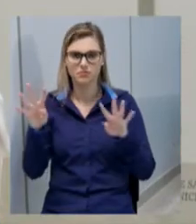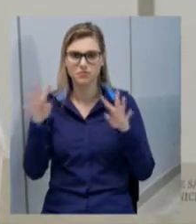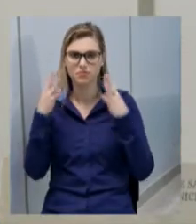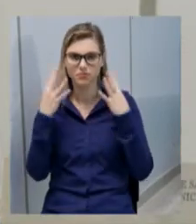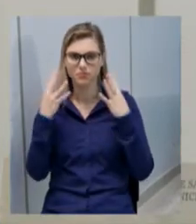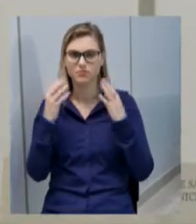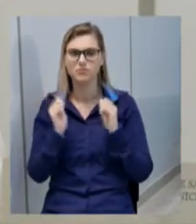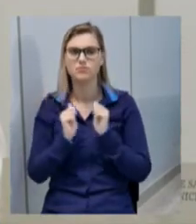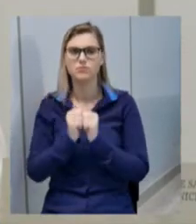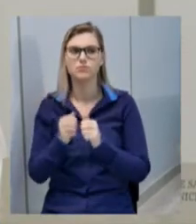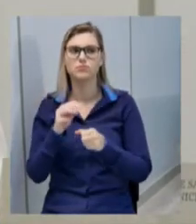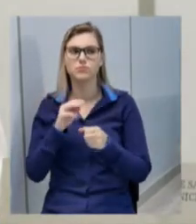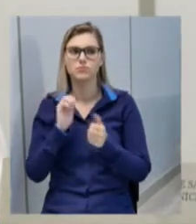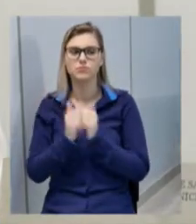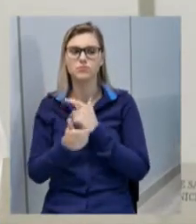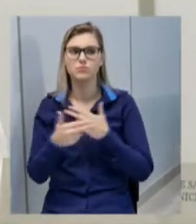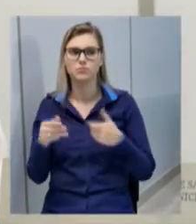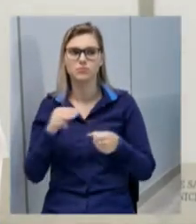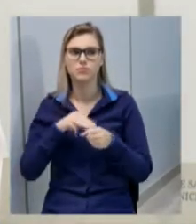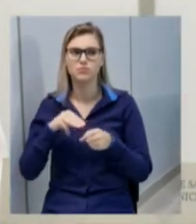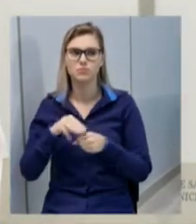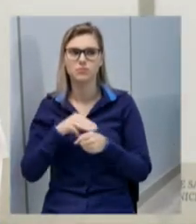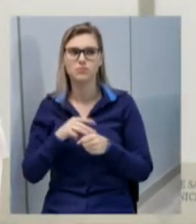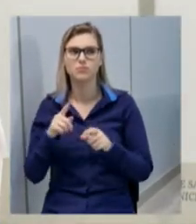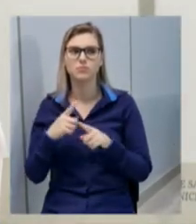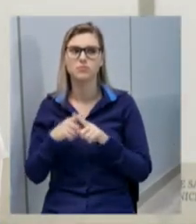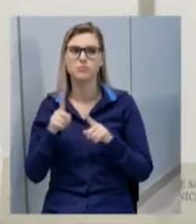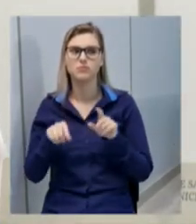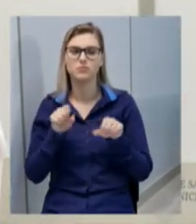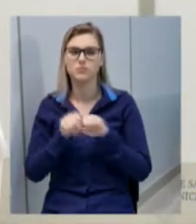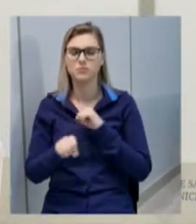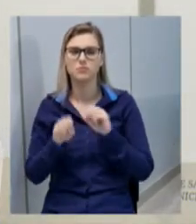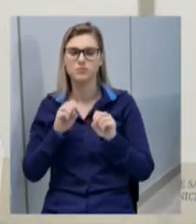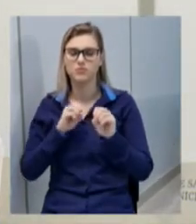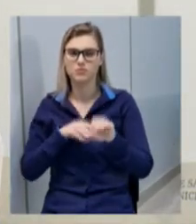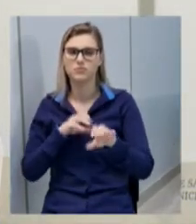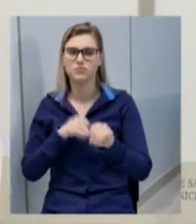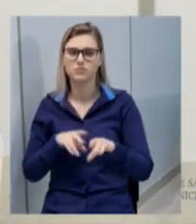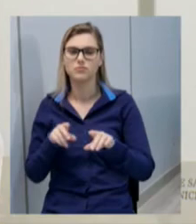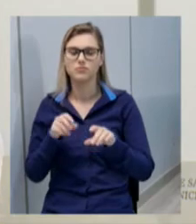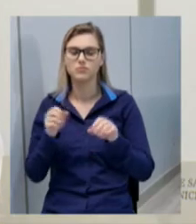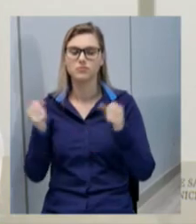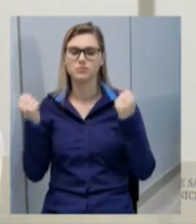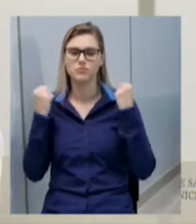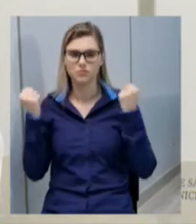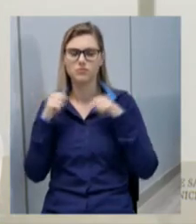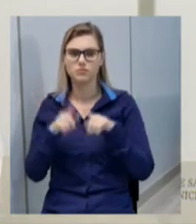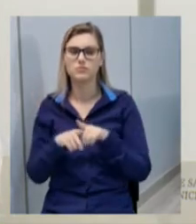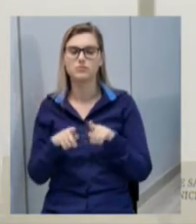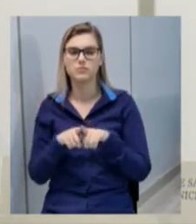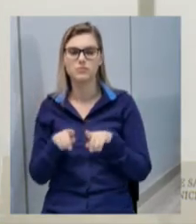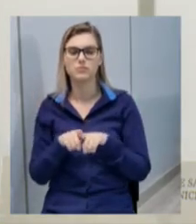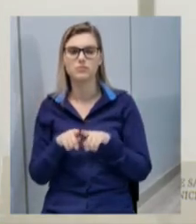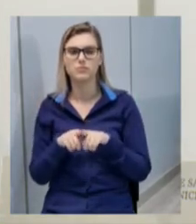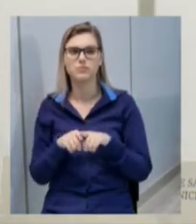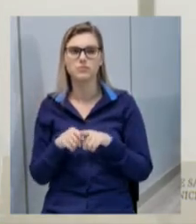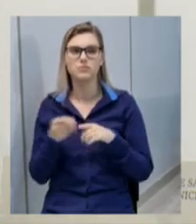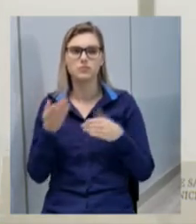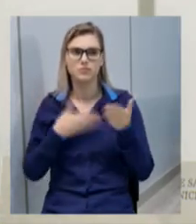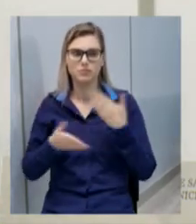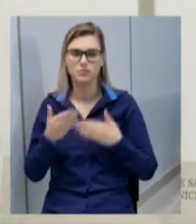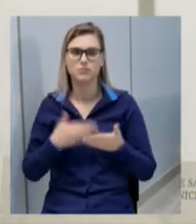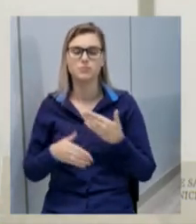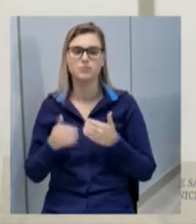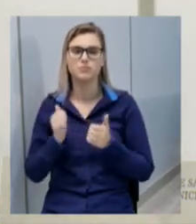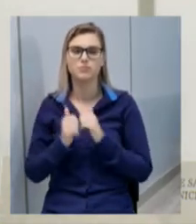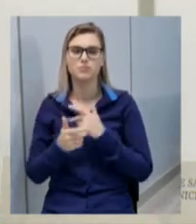em prol do esporte do município até por ser formado em educação física e ter sido atleta do município e realmente quero se